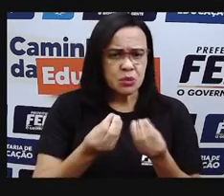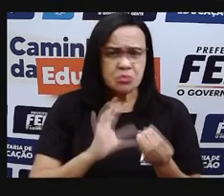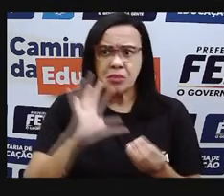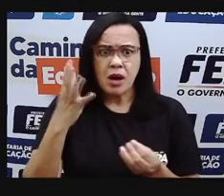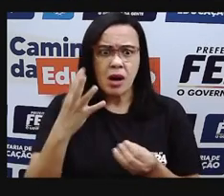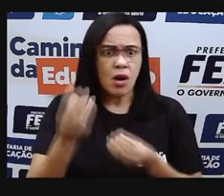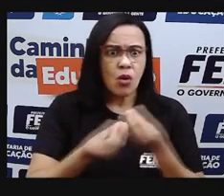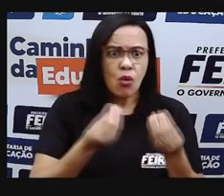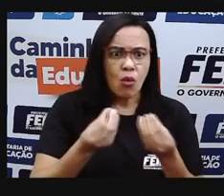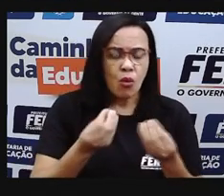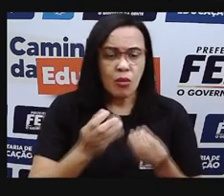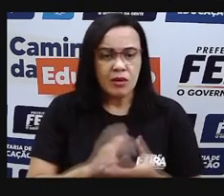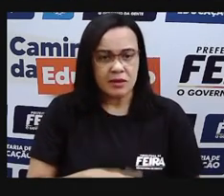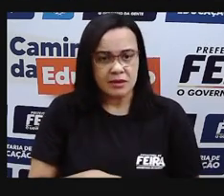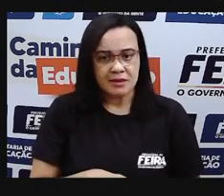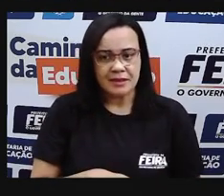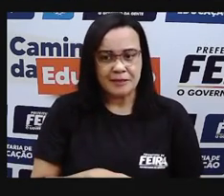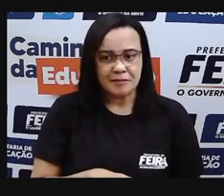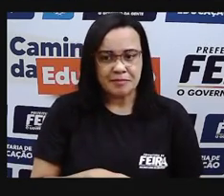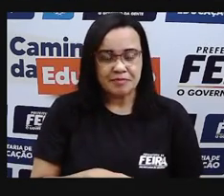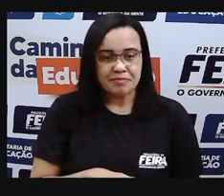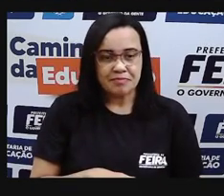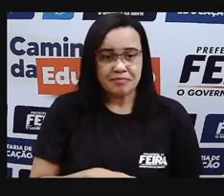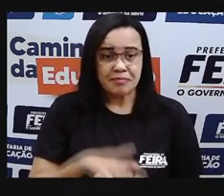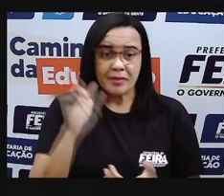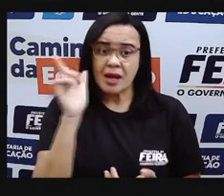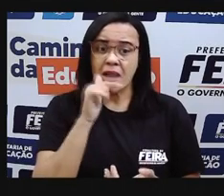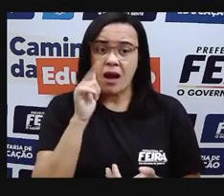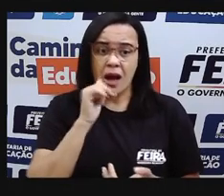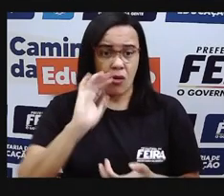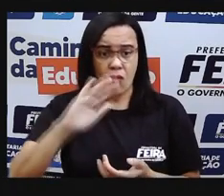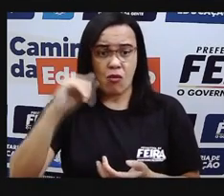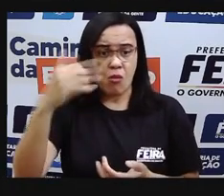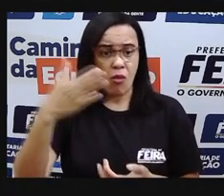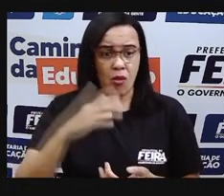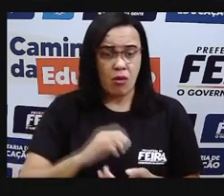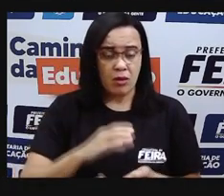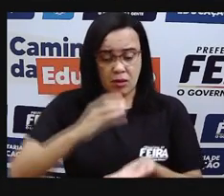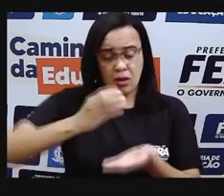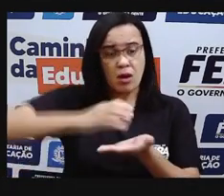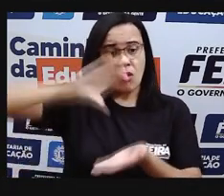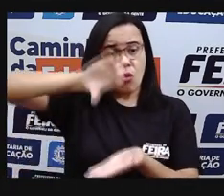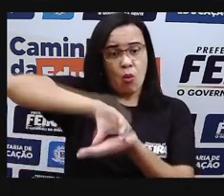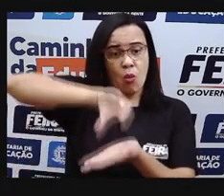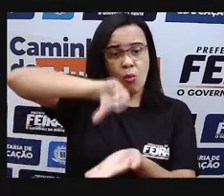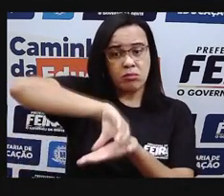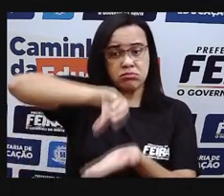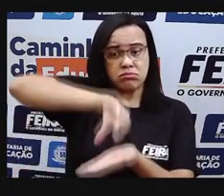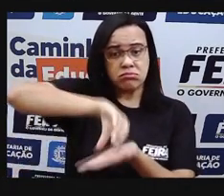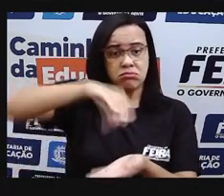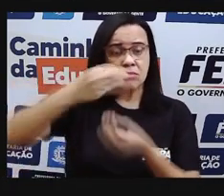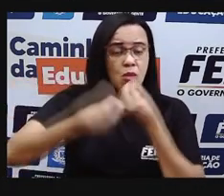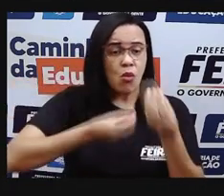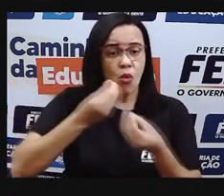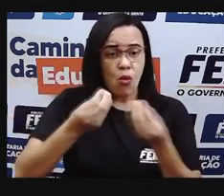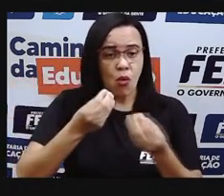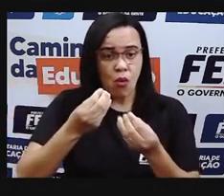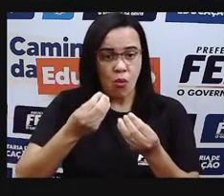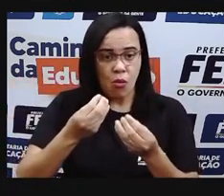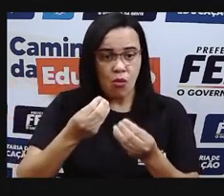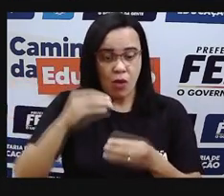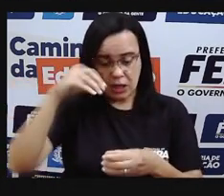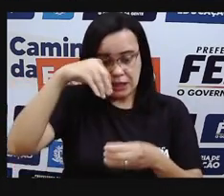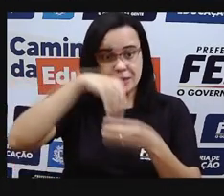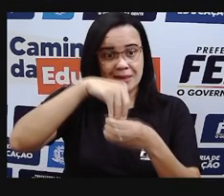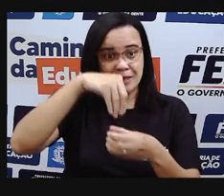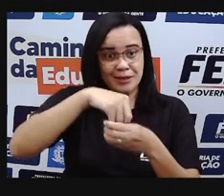aqui? Que toda essa água que estava fora do copo, ela começou a entrar no copo. Porque